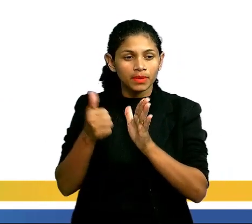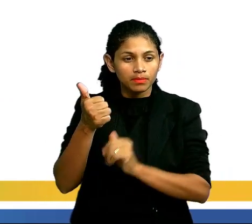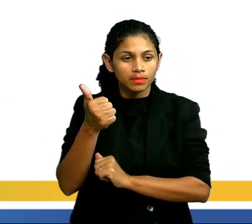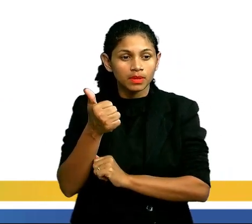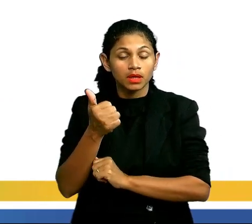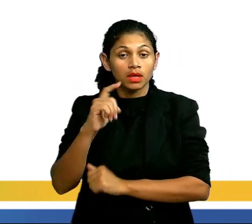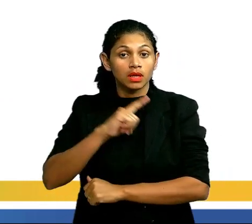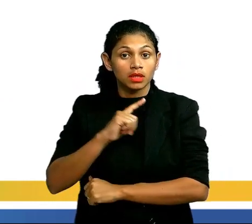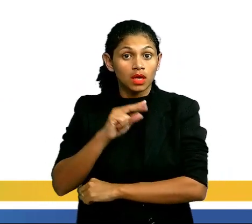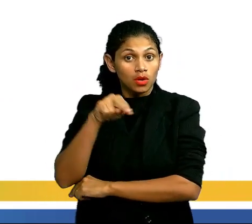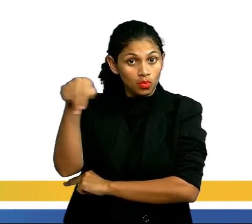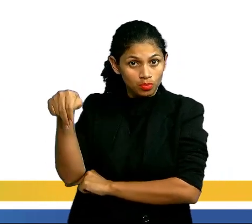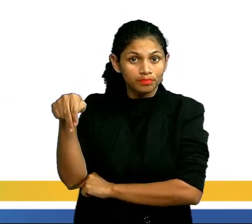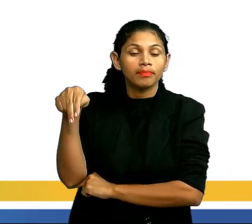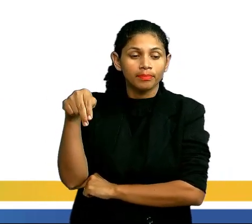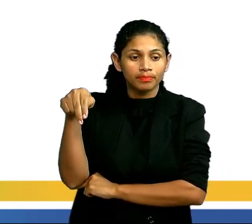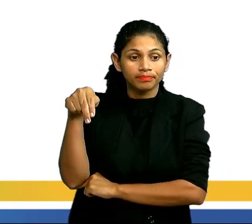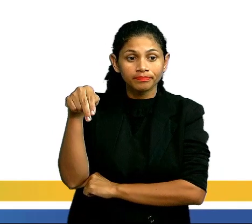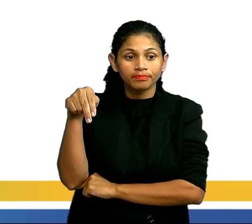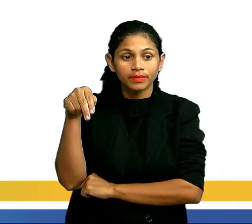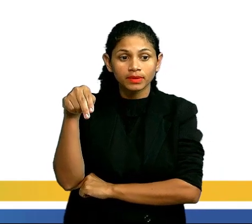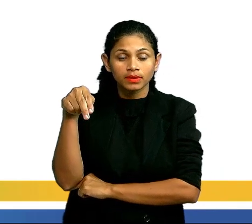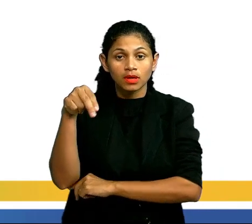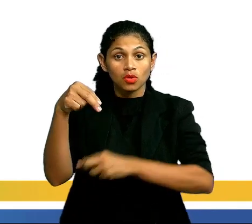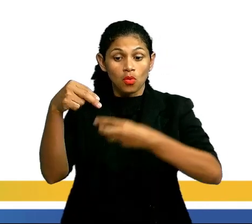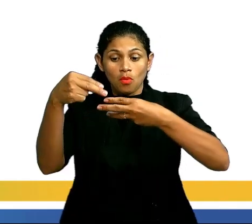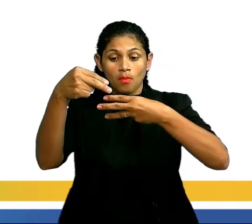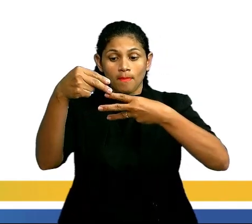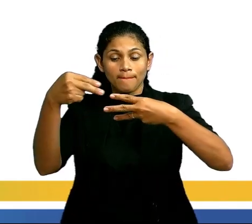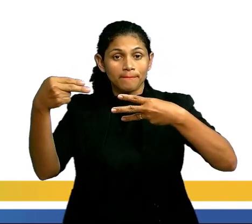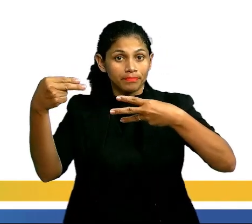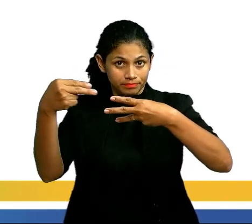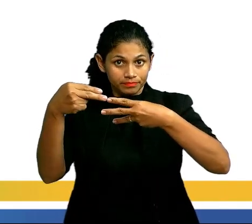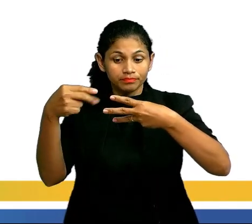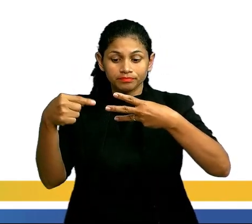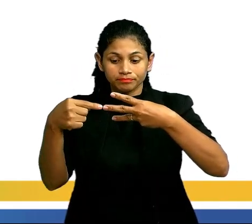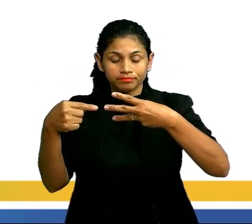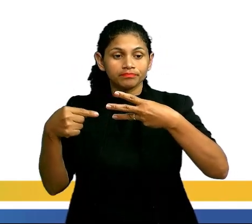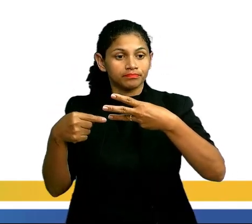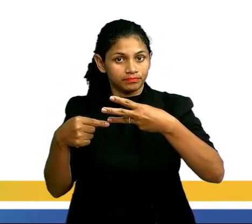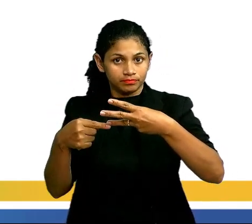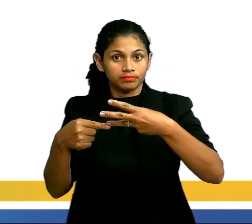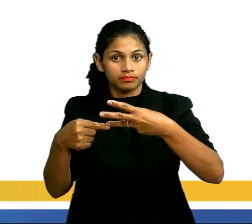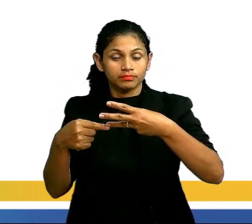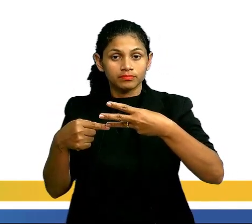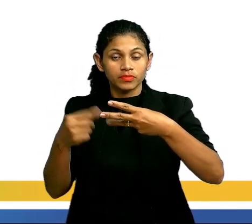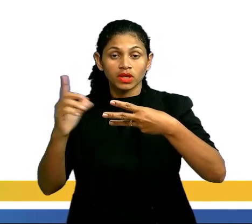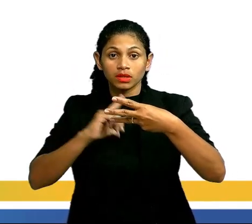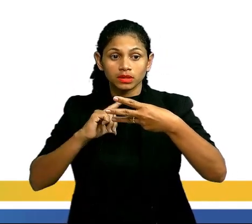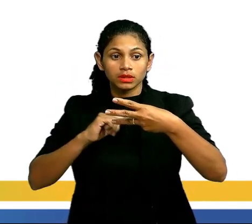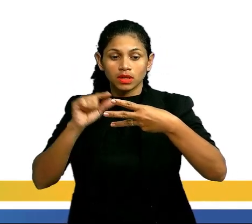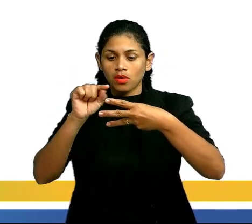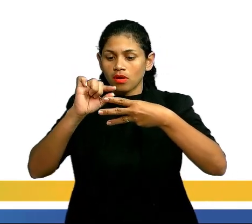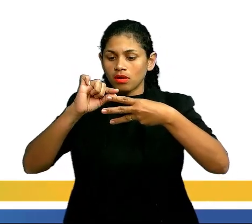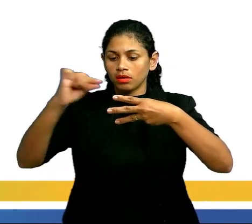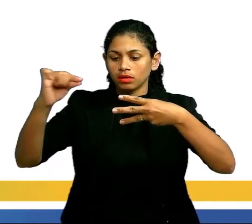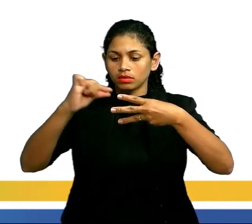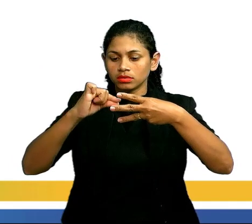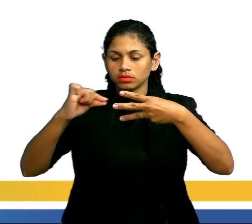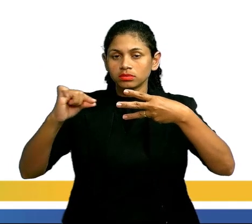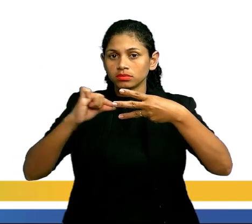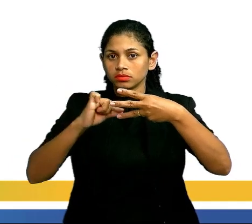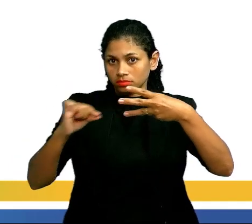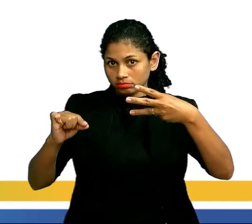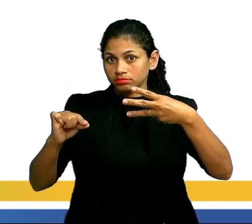um nitrogênio, e ali nós temos a presença de uma ligação tripla. Então, aquela molécula lá, ela está sendo configurada como uma cadeia